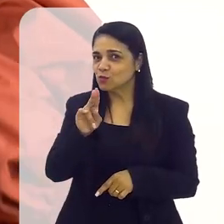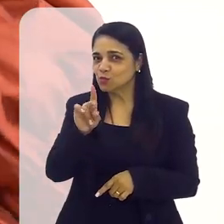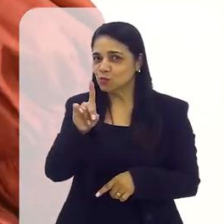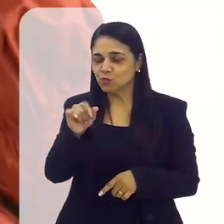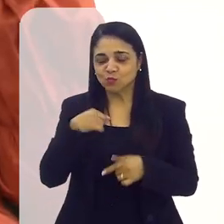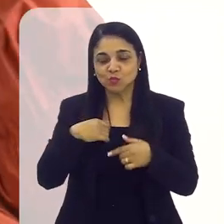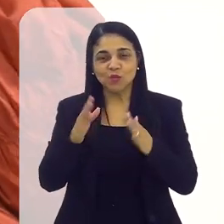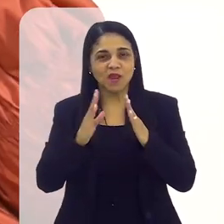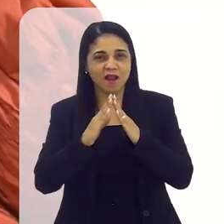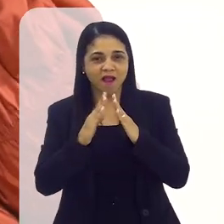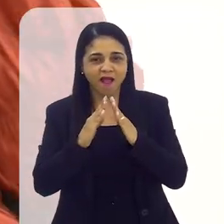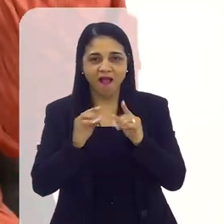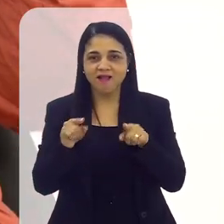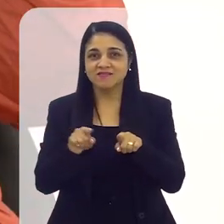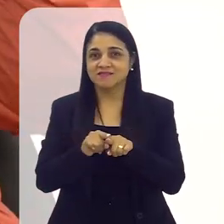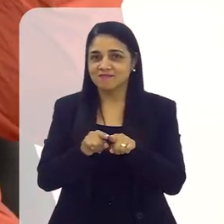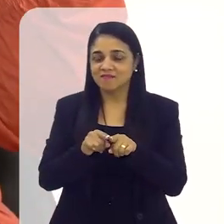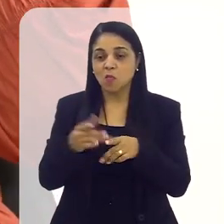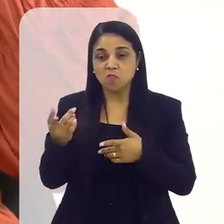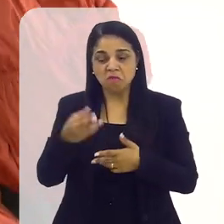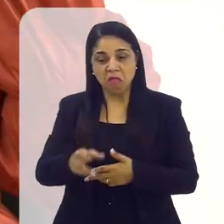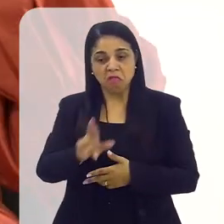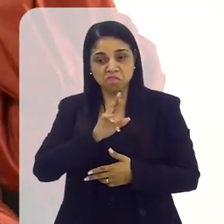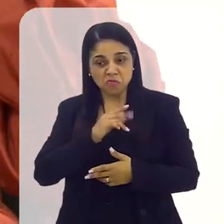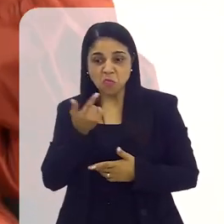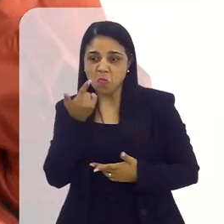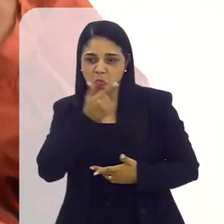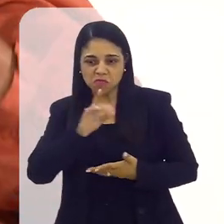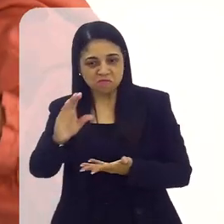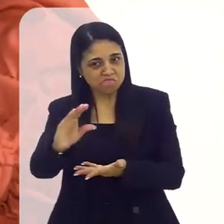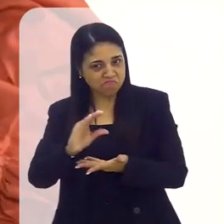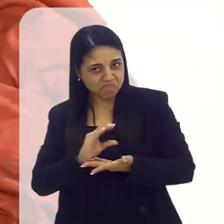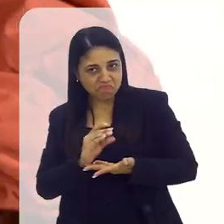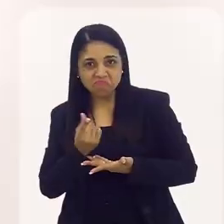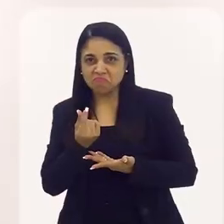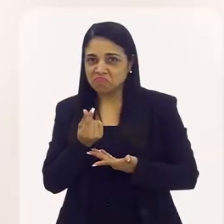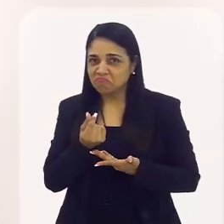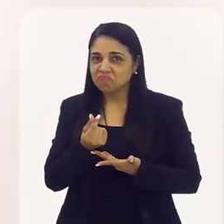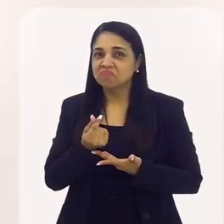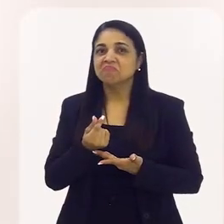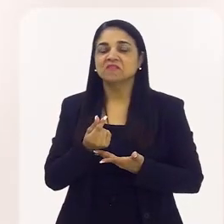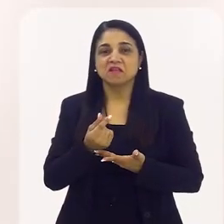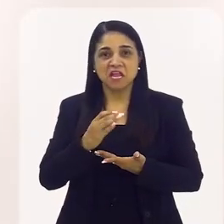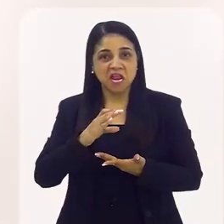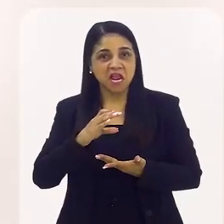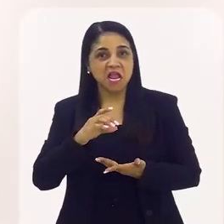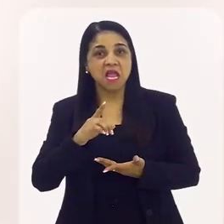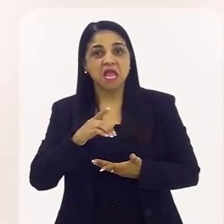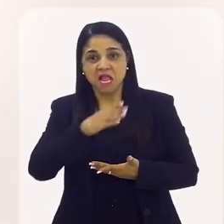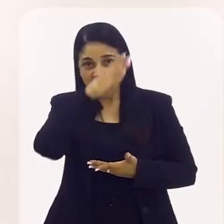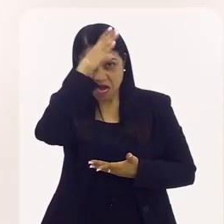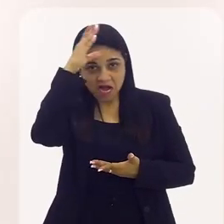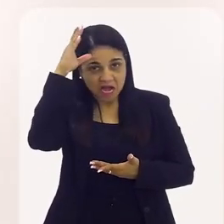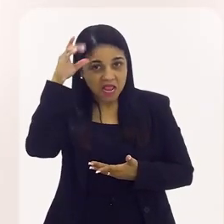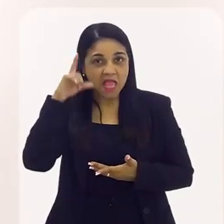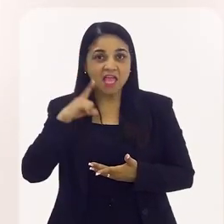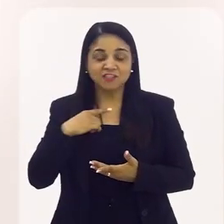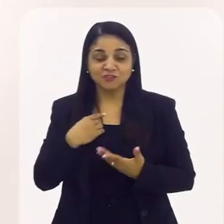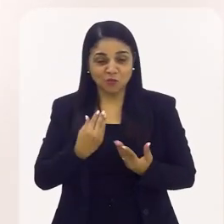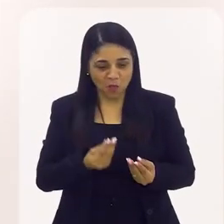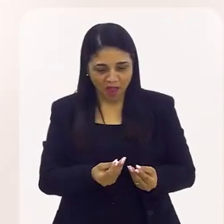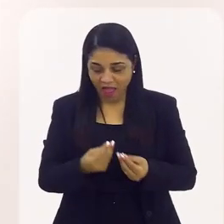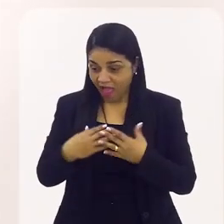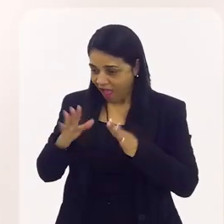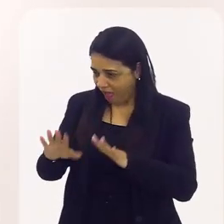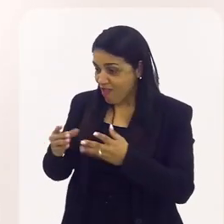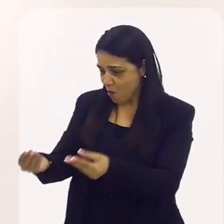casa e dar o feedback, falando, olha, estou ganhando meu dinheiro com isso, estou tendo uma clientela. um bilhete de